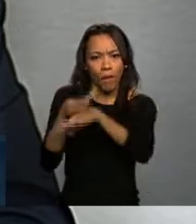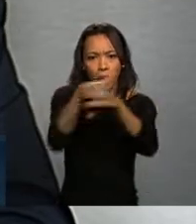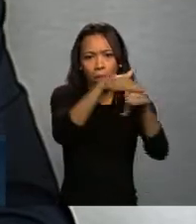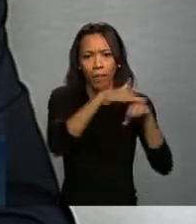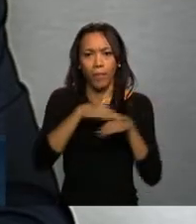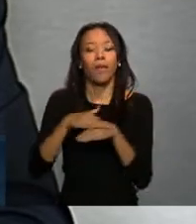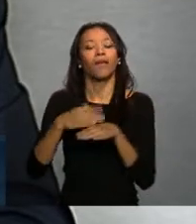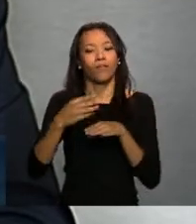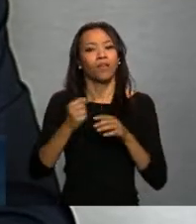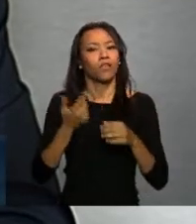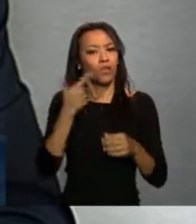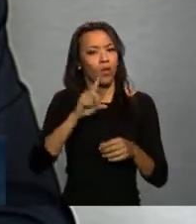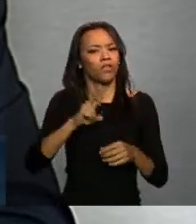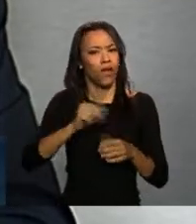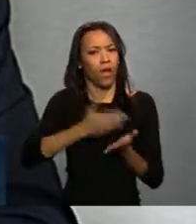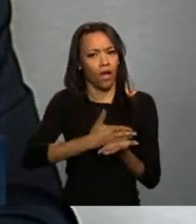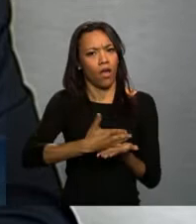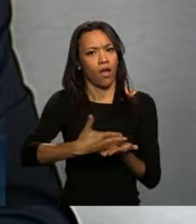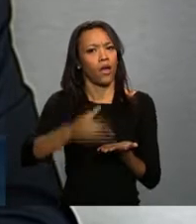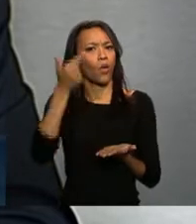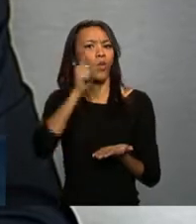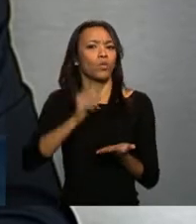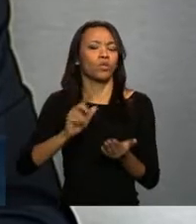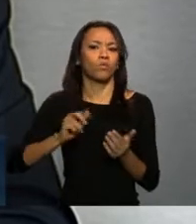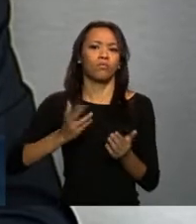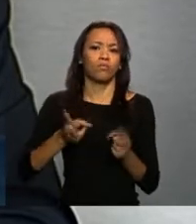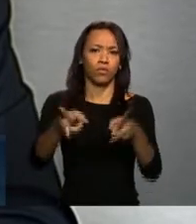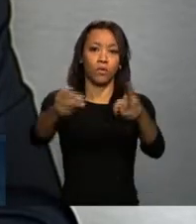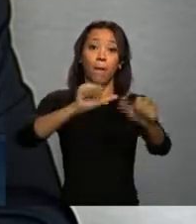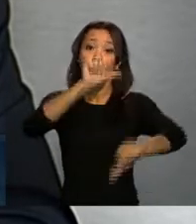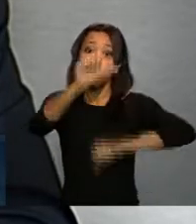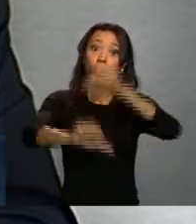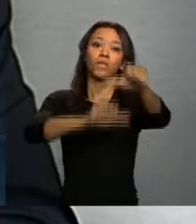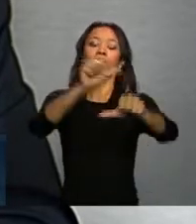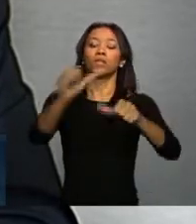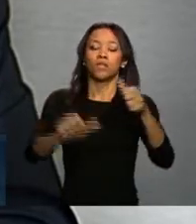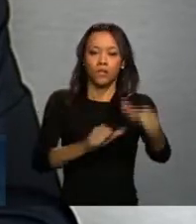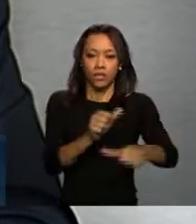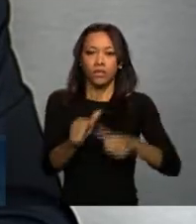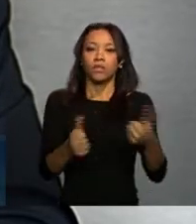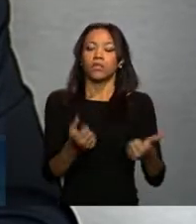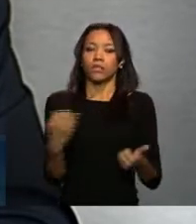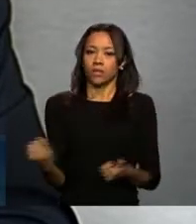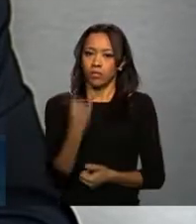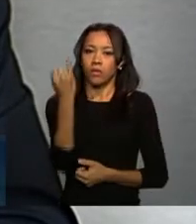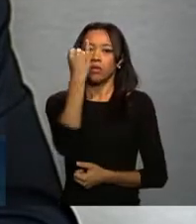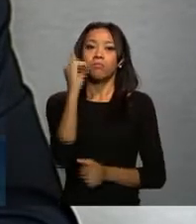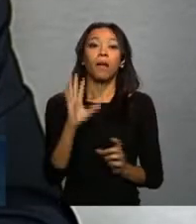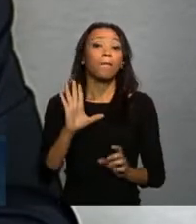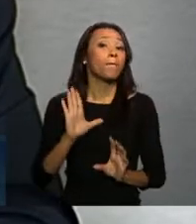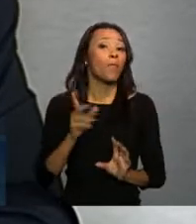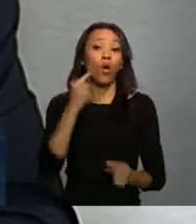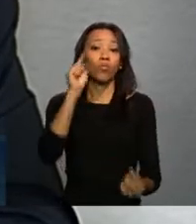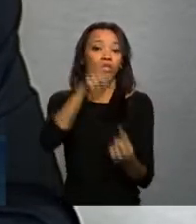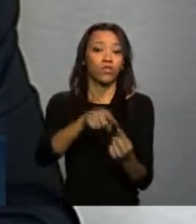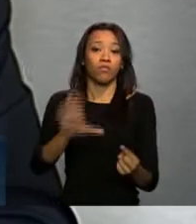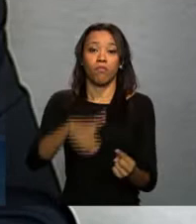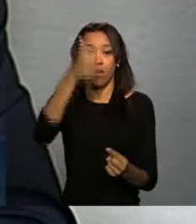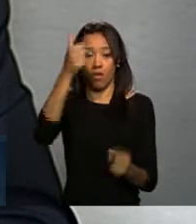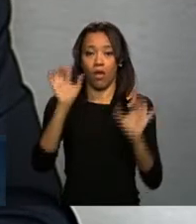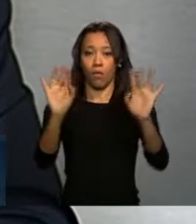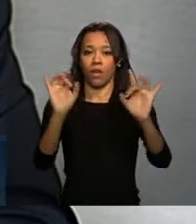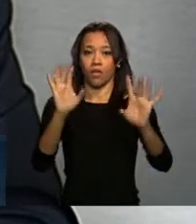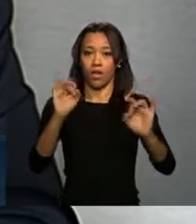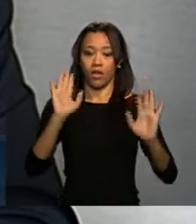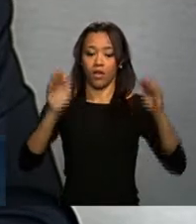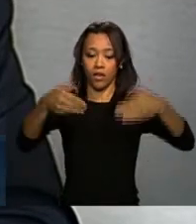vamos continuar conseguindo produzir mudanças substantivas no sentido de melhorar a qualidade da nossa política de